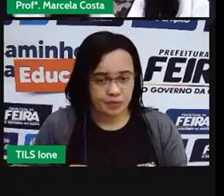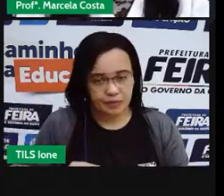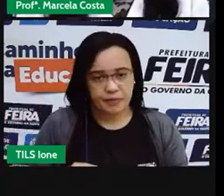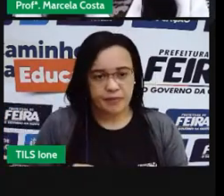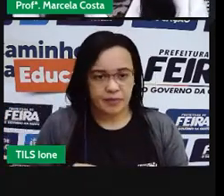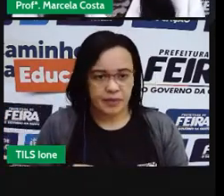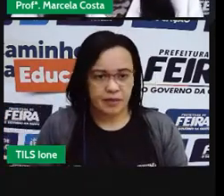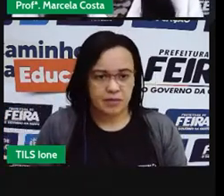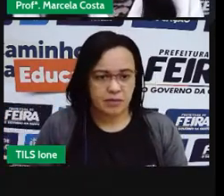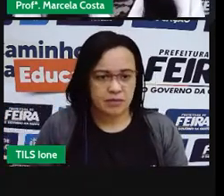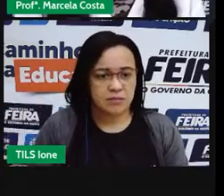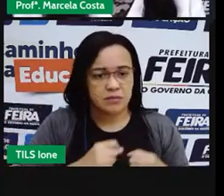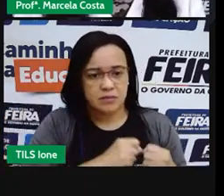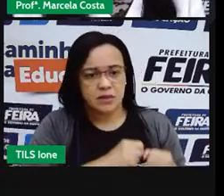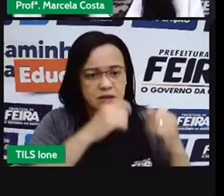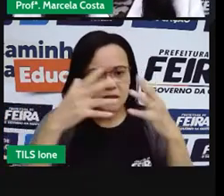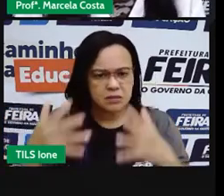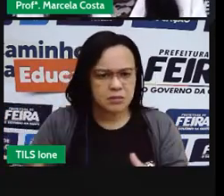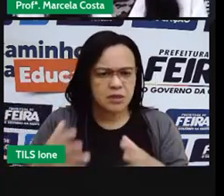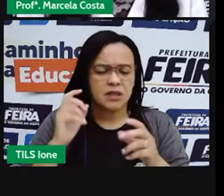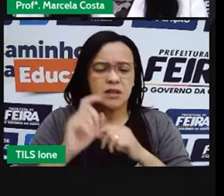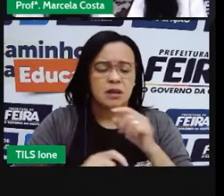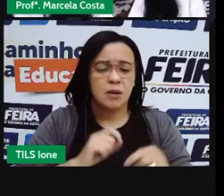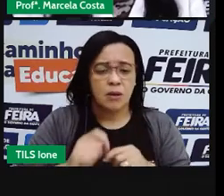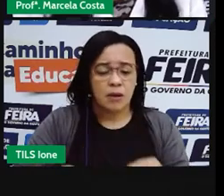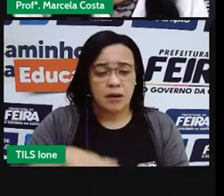fala um pouco de como as pessoas,